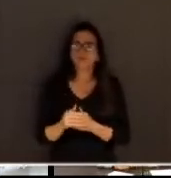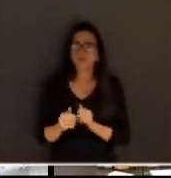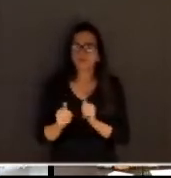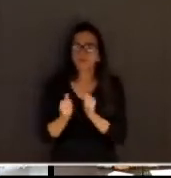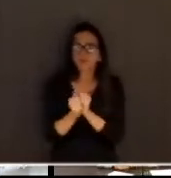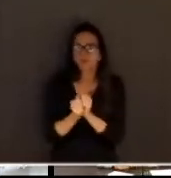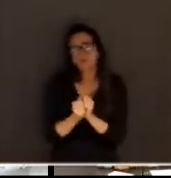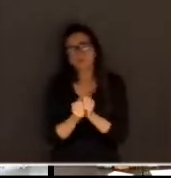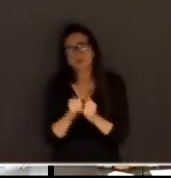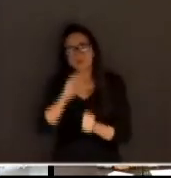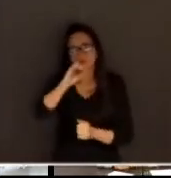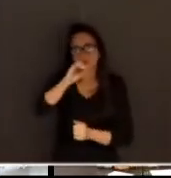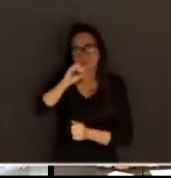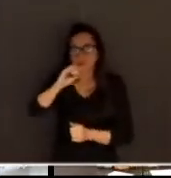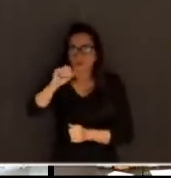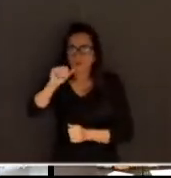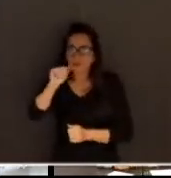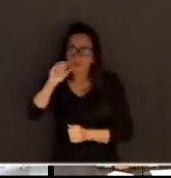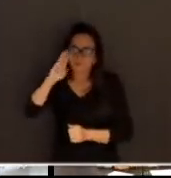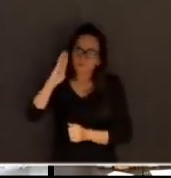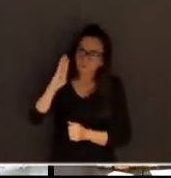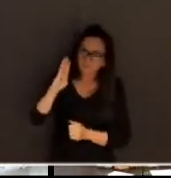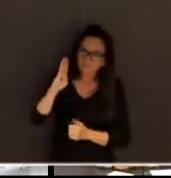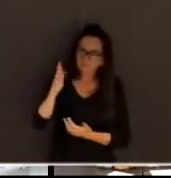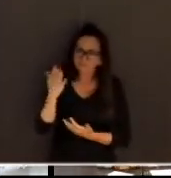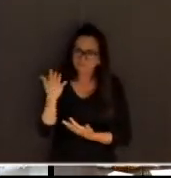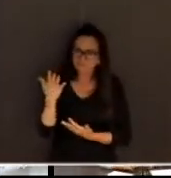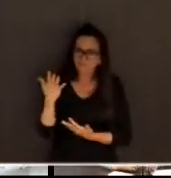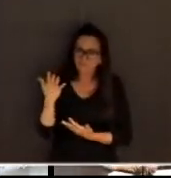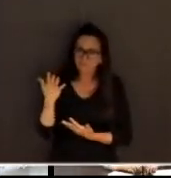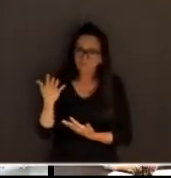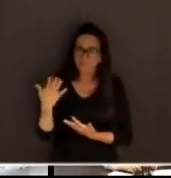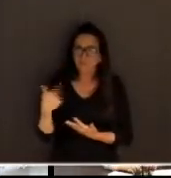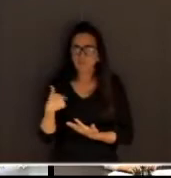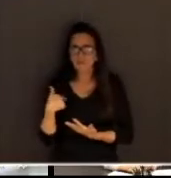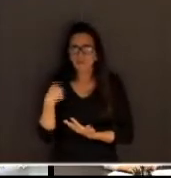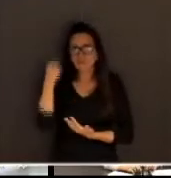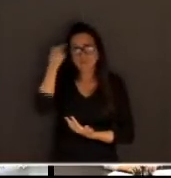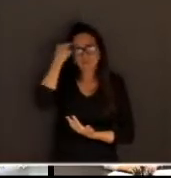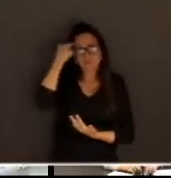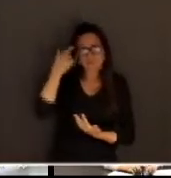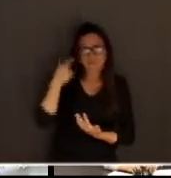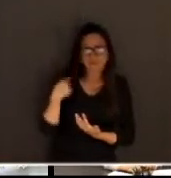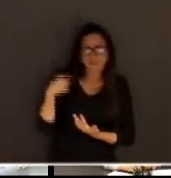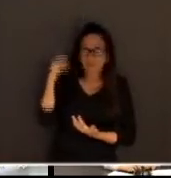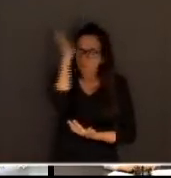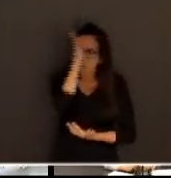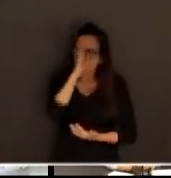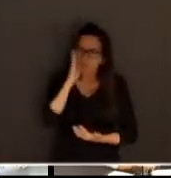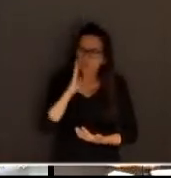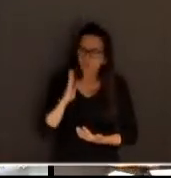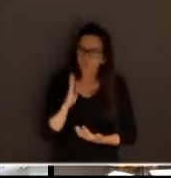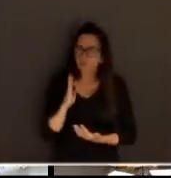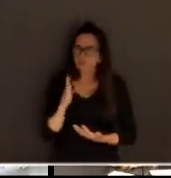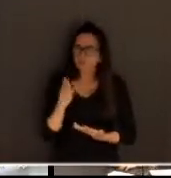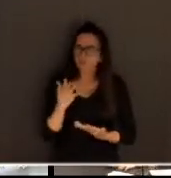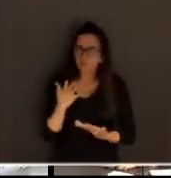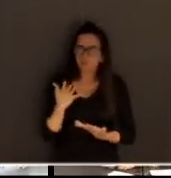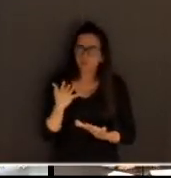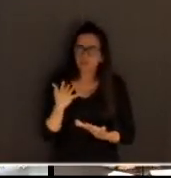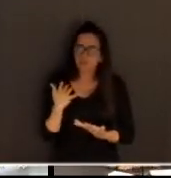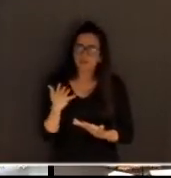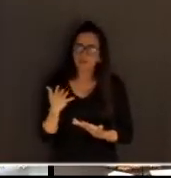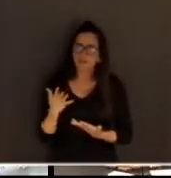com a UAB, com o CNMP, não deu. Não deu. E você imagina que, num Brasil continental, como você mesmo colocou,